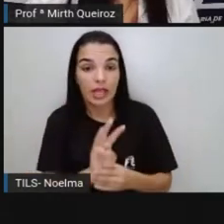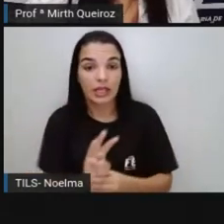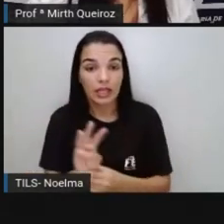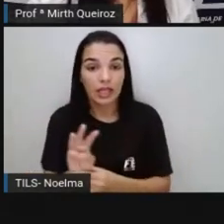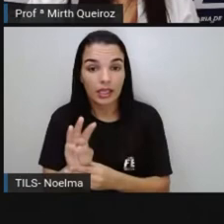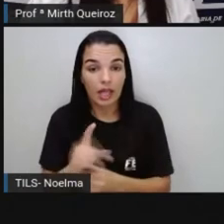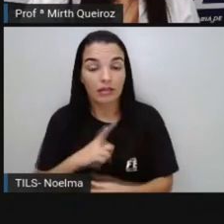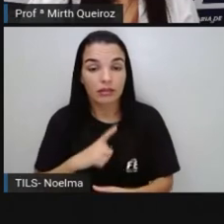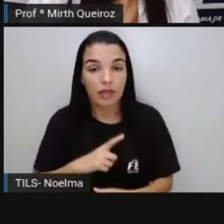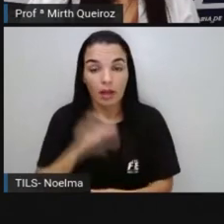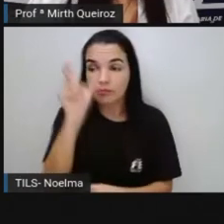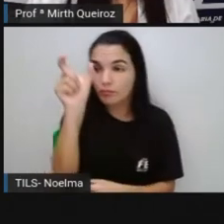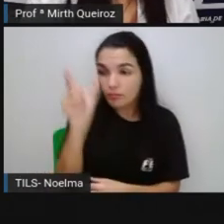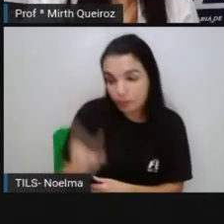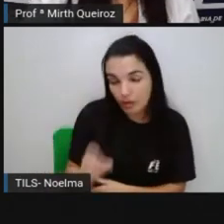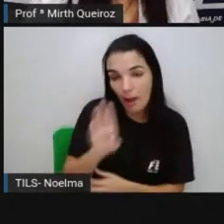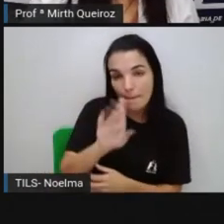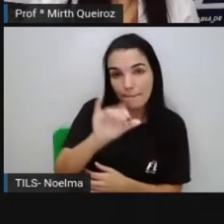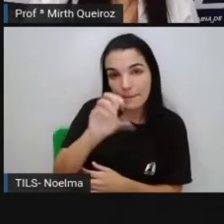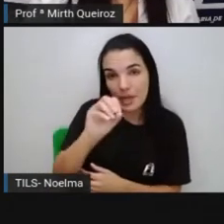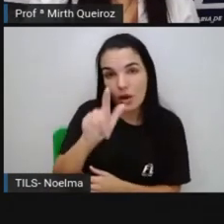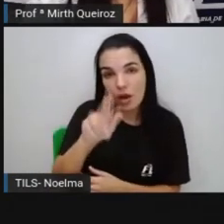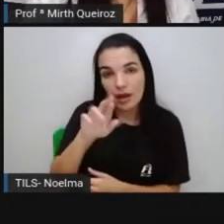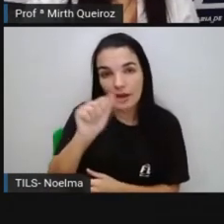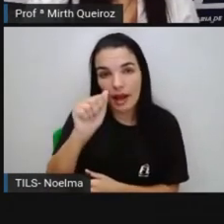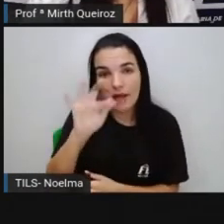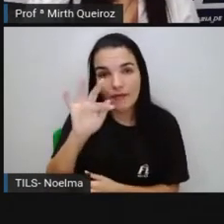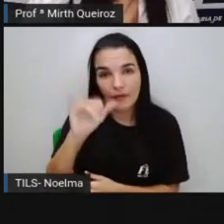essa biografia.